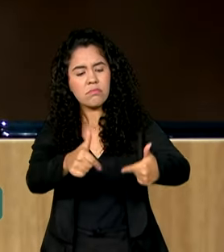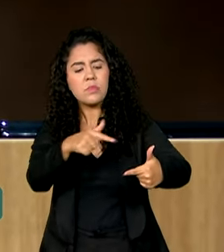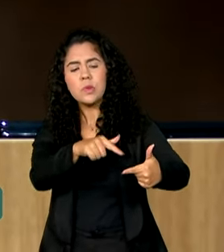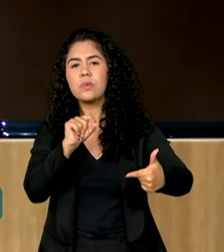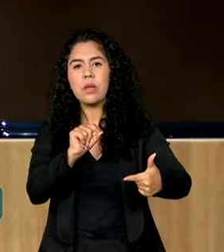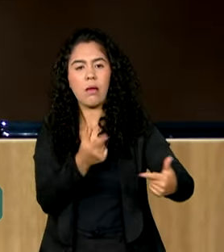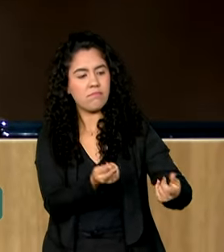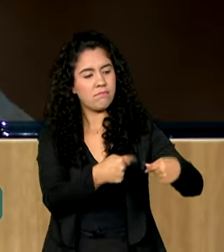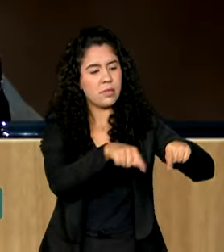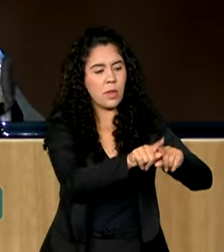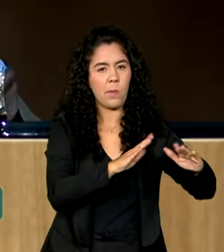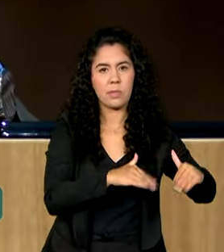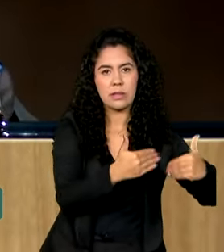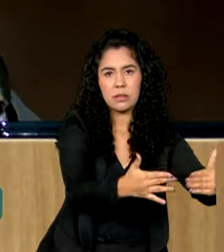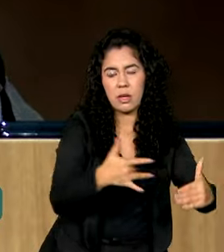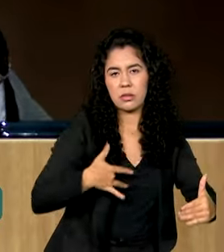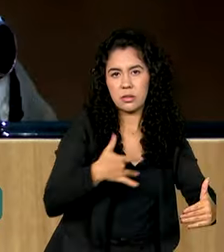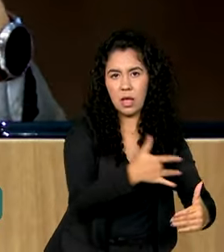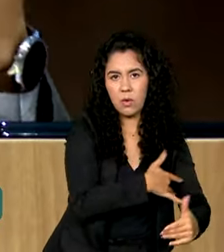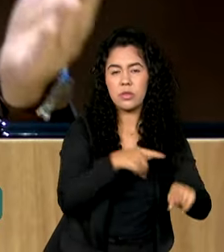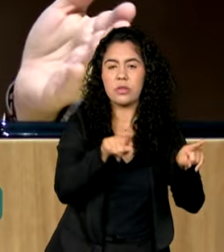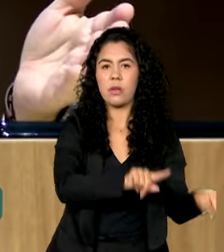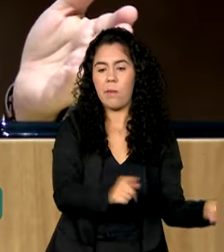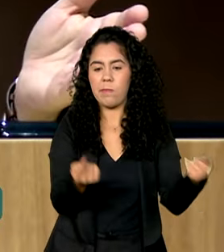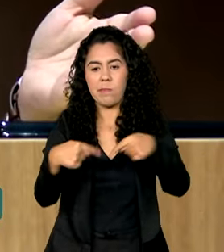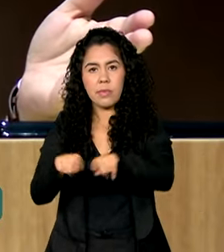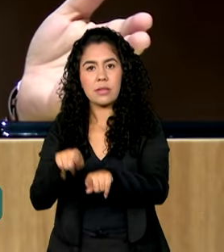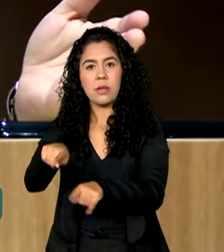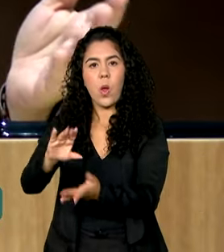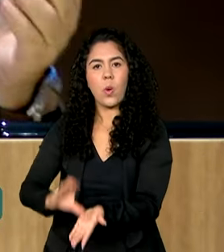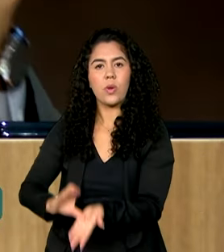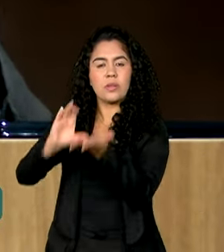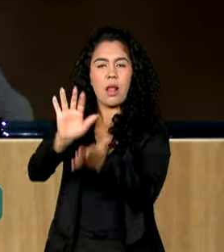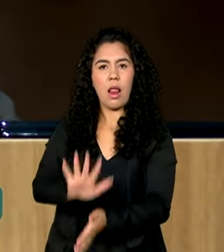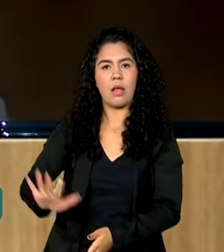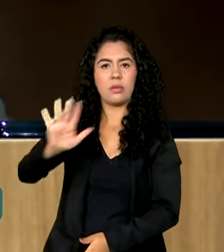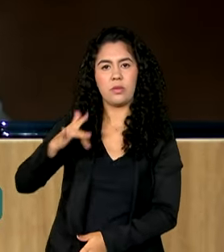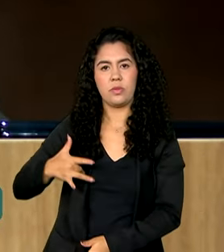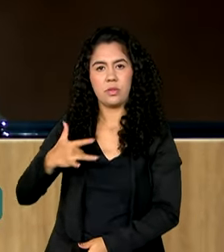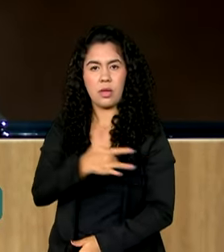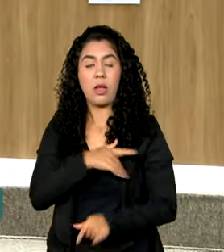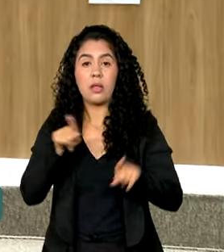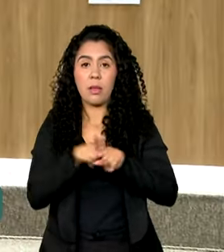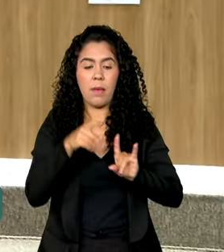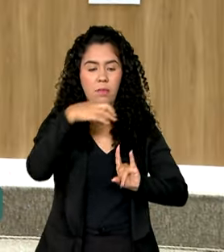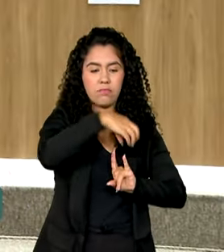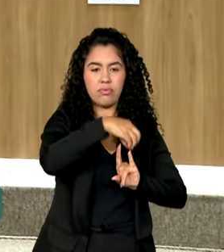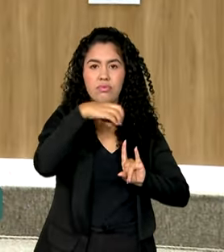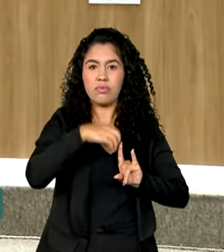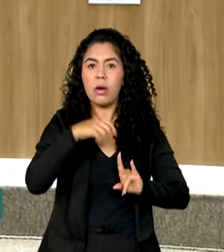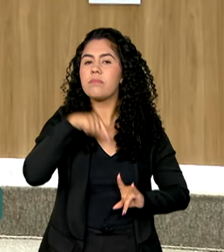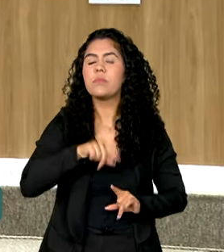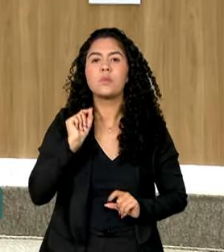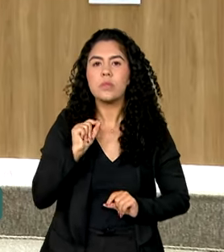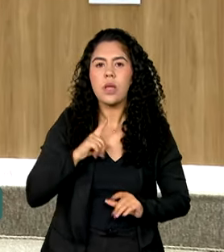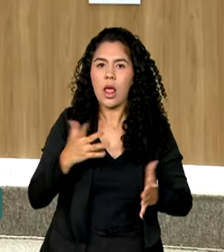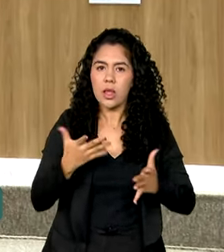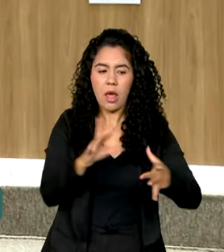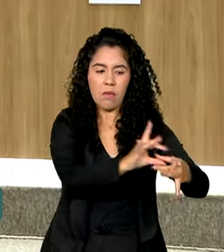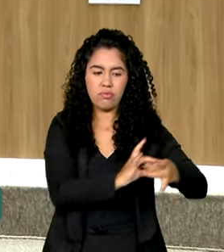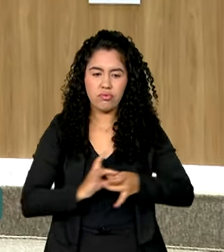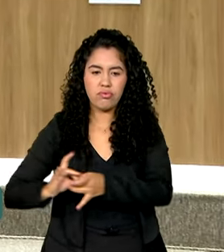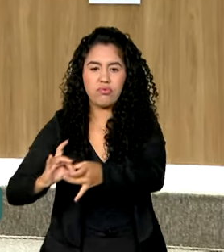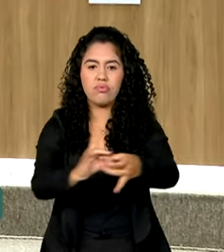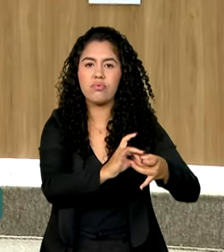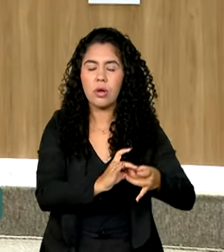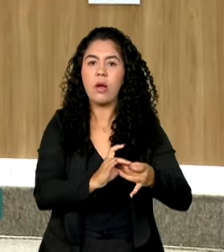parceria do Ministério da Saúde com o Conselho Nacional de Saúde e a Fundação Oswaldo Cruz, que buscam tornar o sistema único de